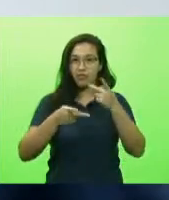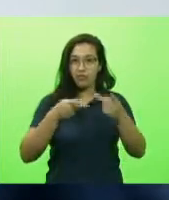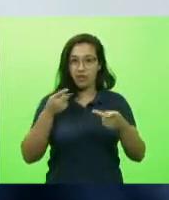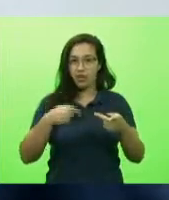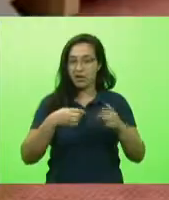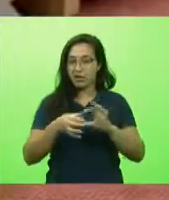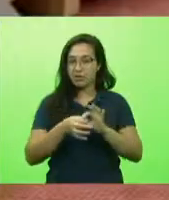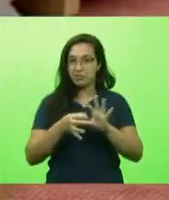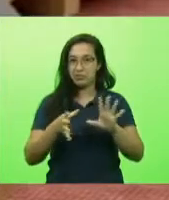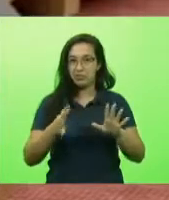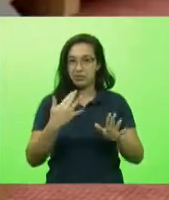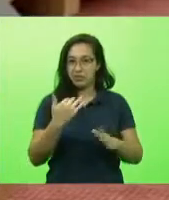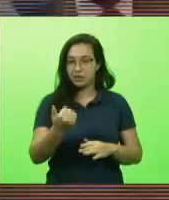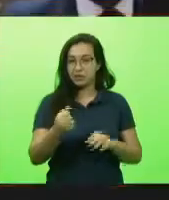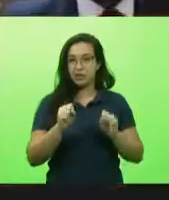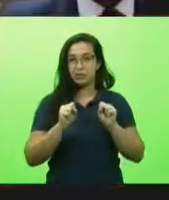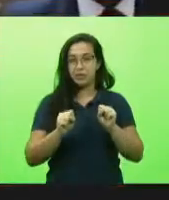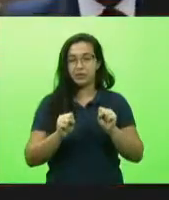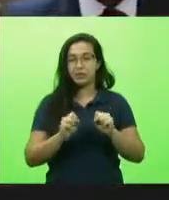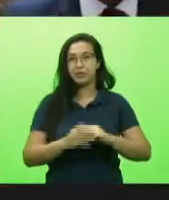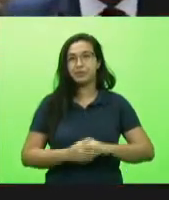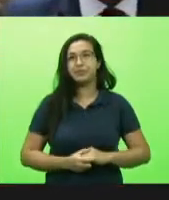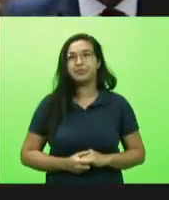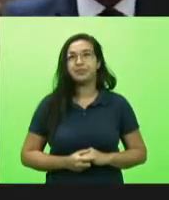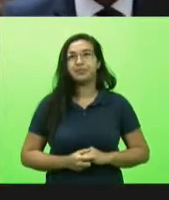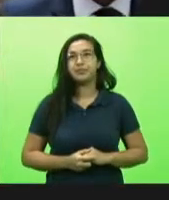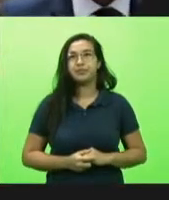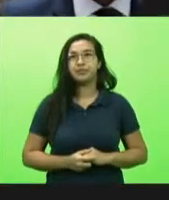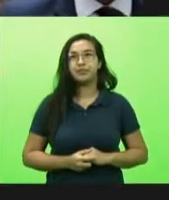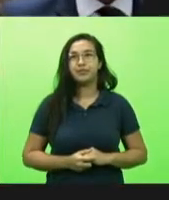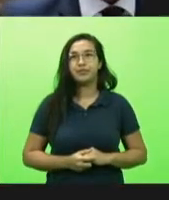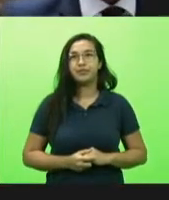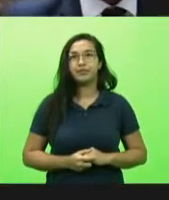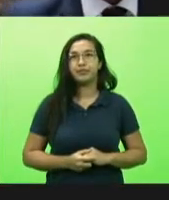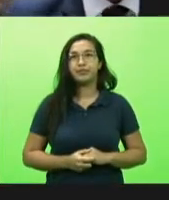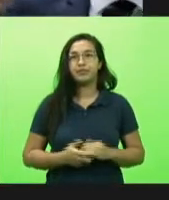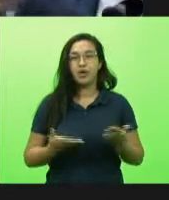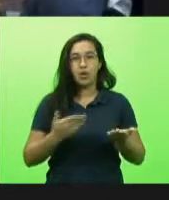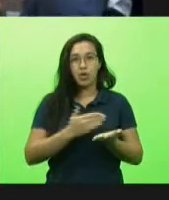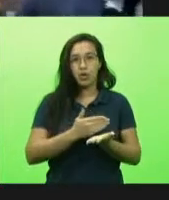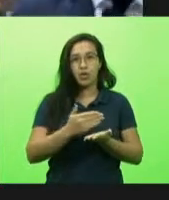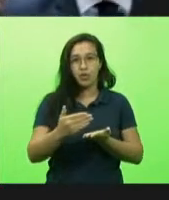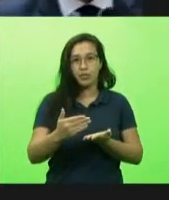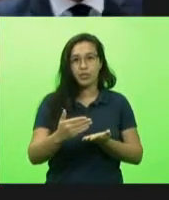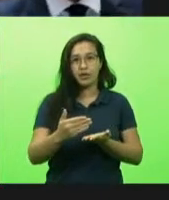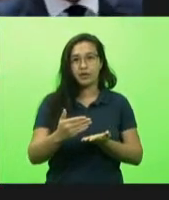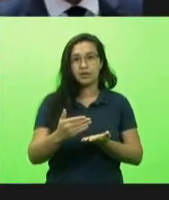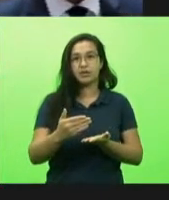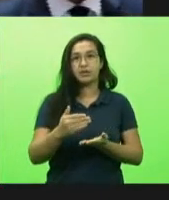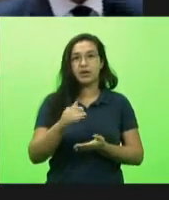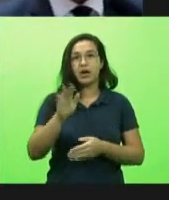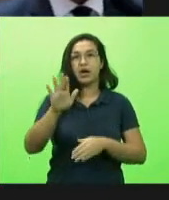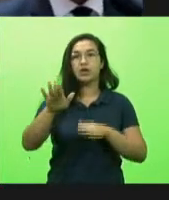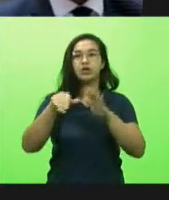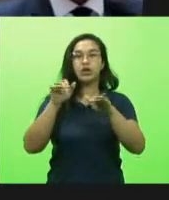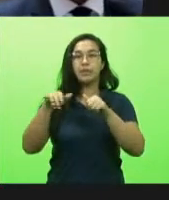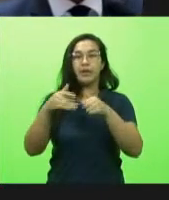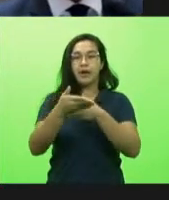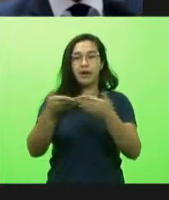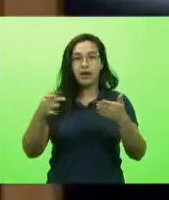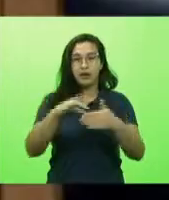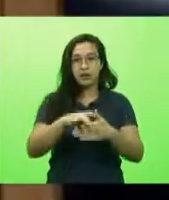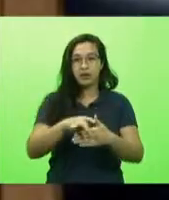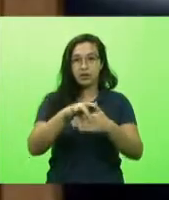Obrigado secretário nesse momento então a gente vai começar a passar a palavra para os líderes e deputados